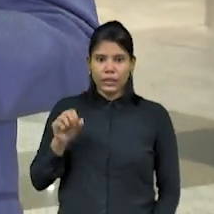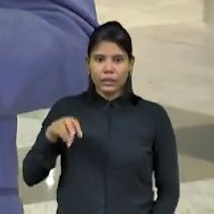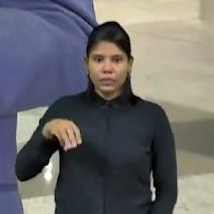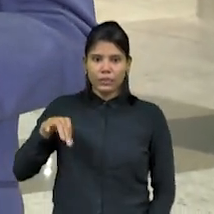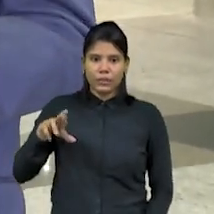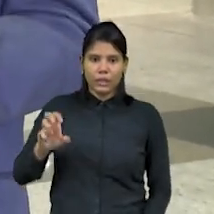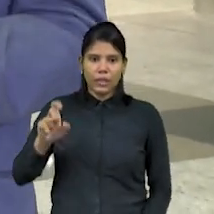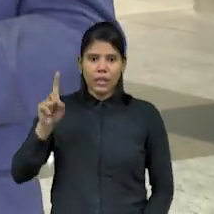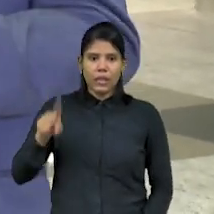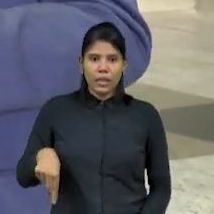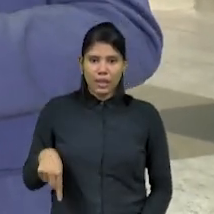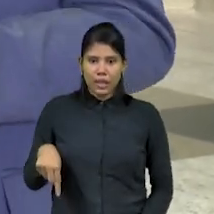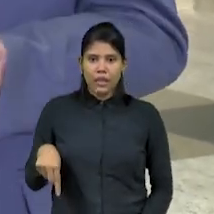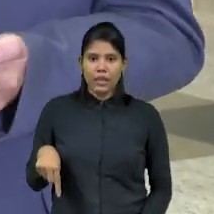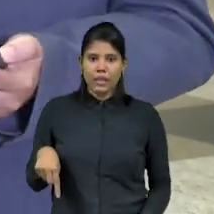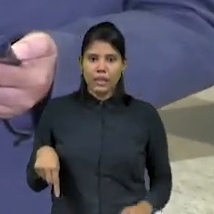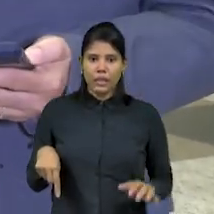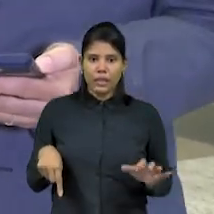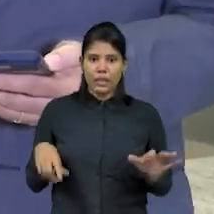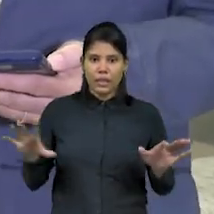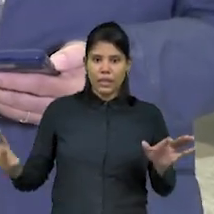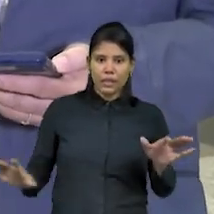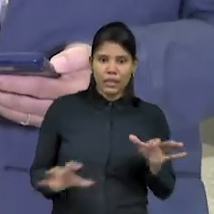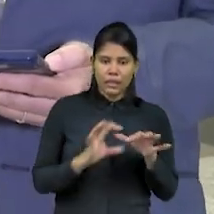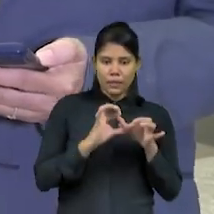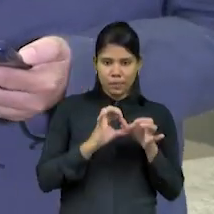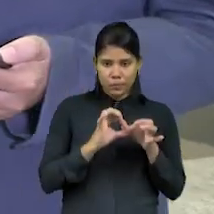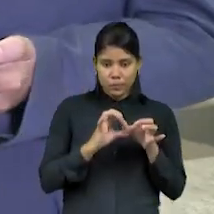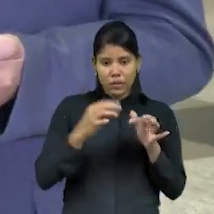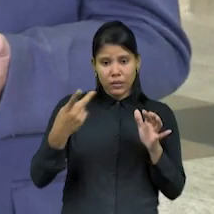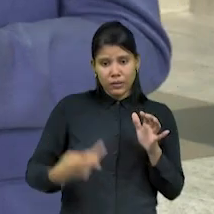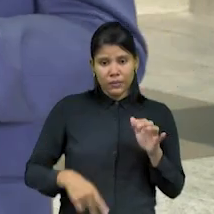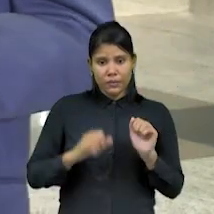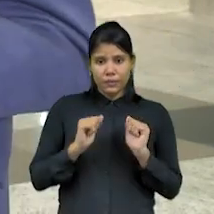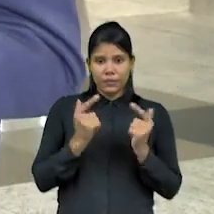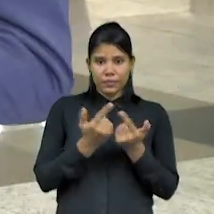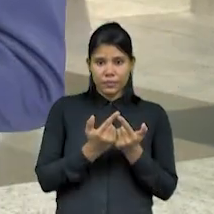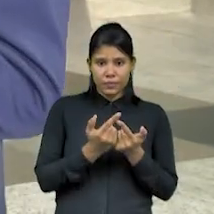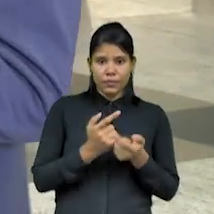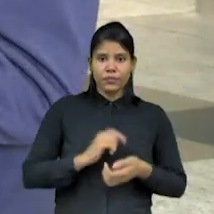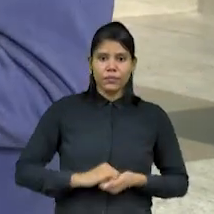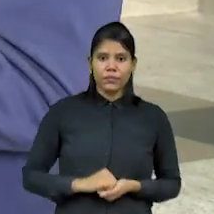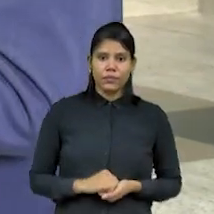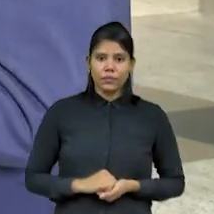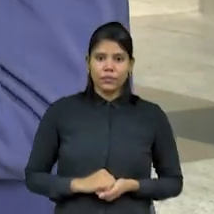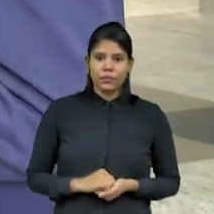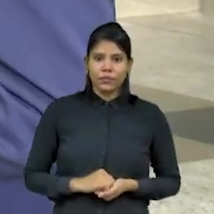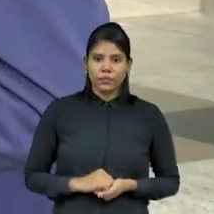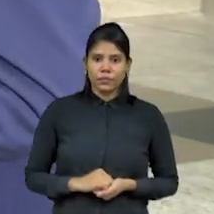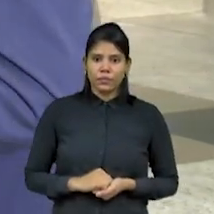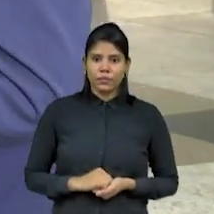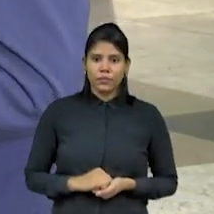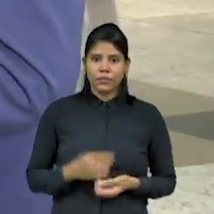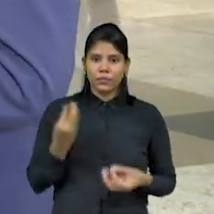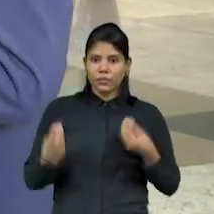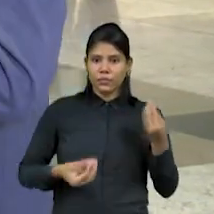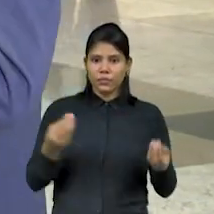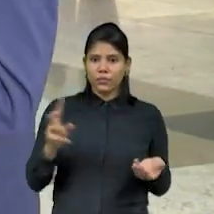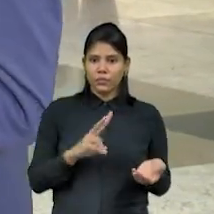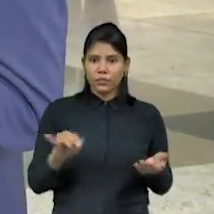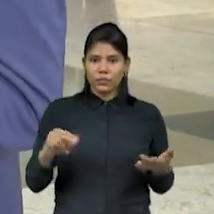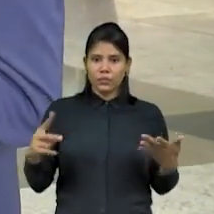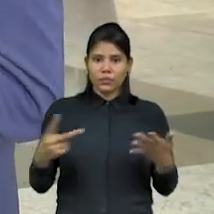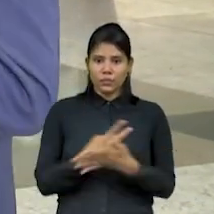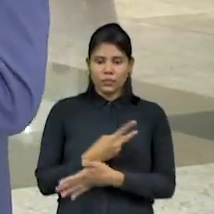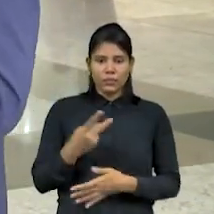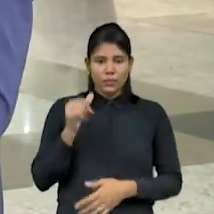Articulação e Fomenta a Cidadania, ligada ao Comitê aqui da Assembleia Legislativa. Tamir, como é vai ser o encontro? As